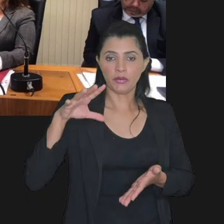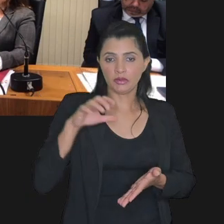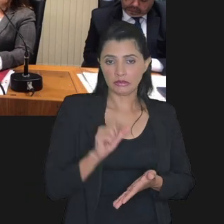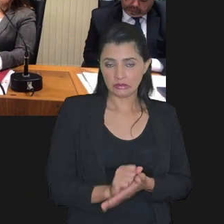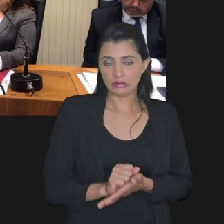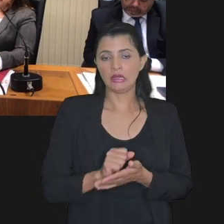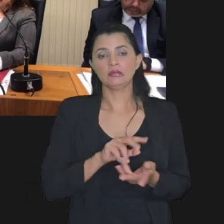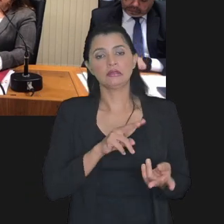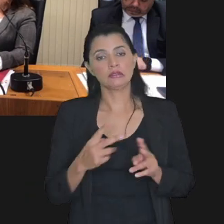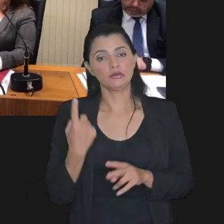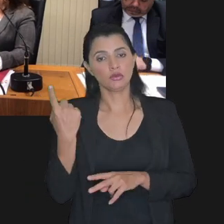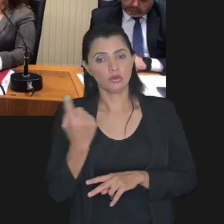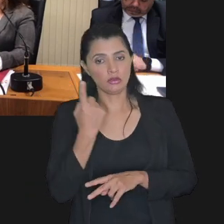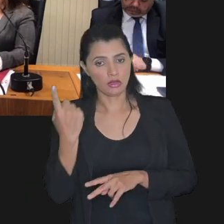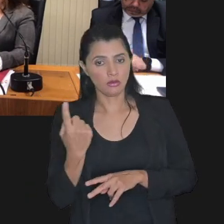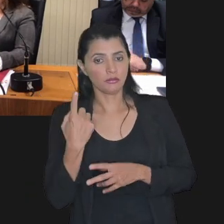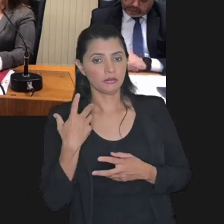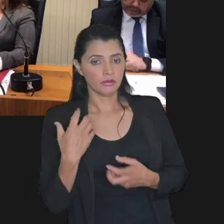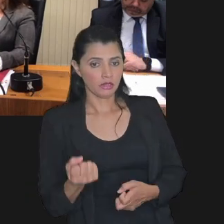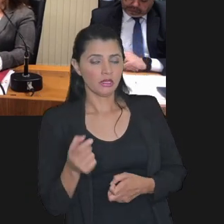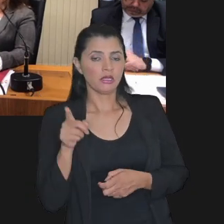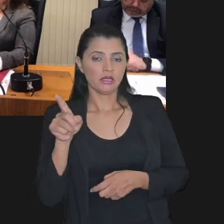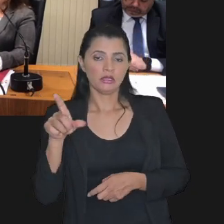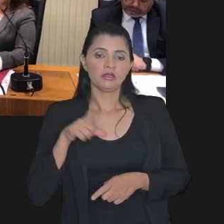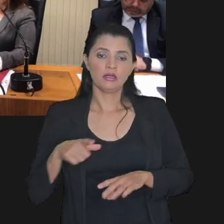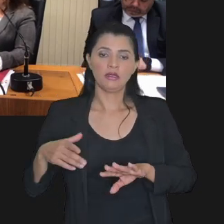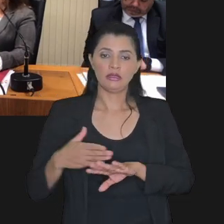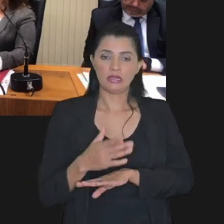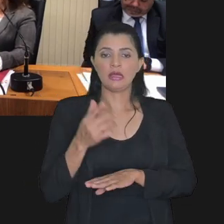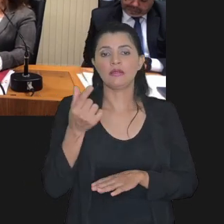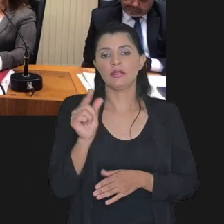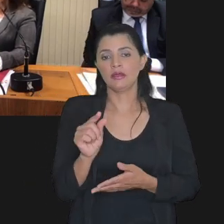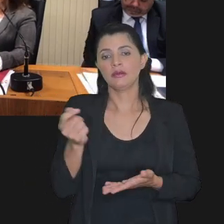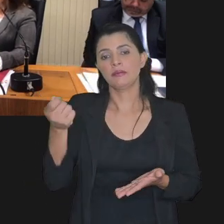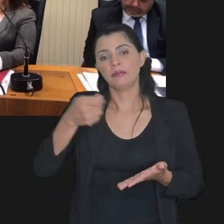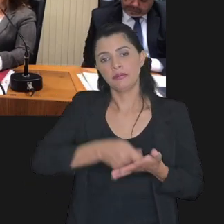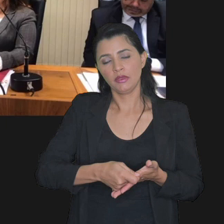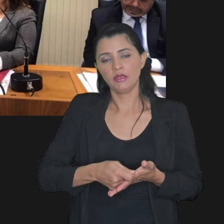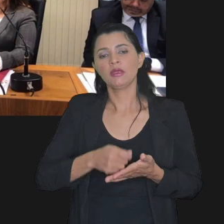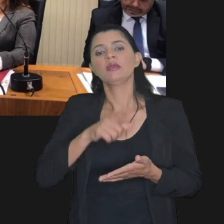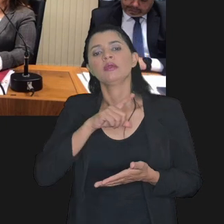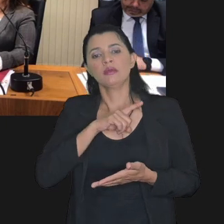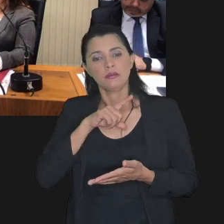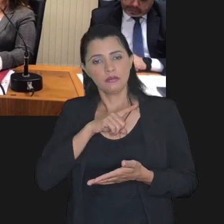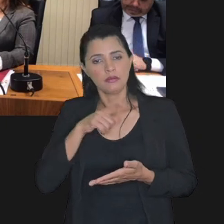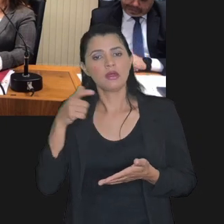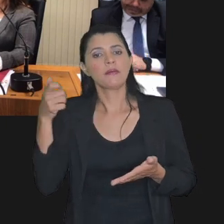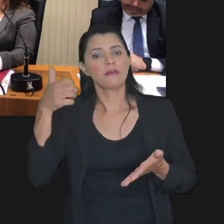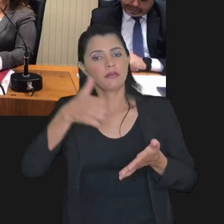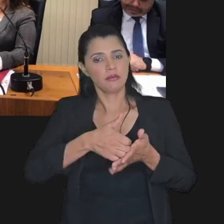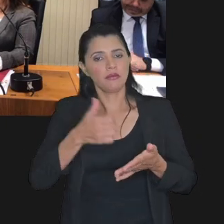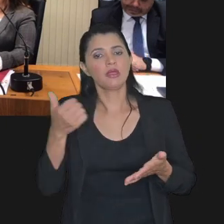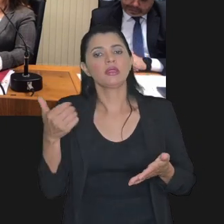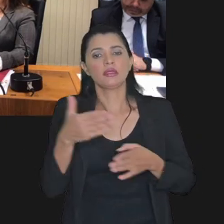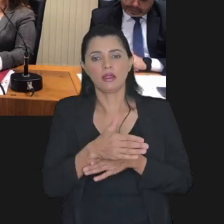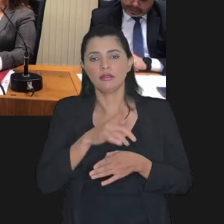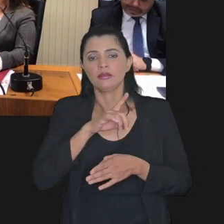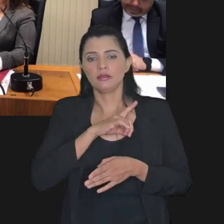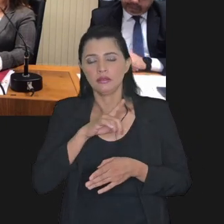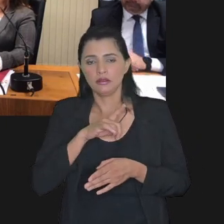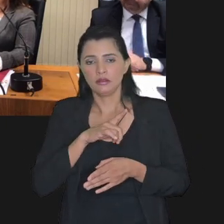transação individual por adesão e que dá eventual entrada mínima que tenha sido estipulada no plano de transação